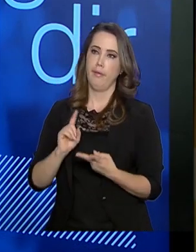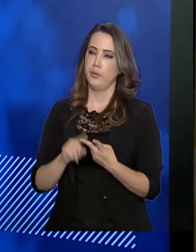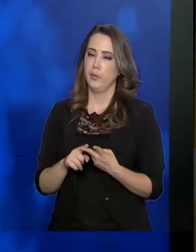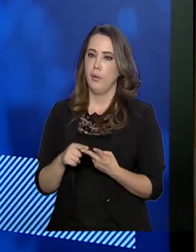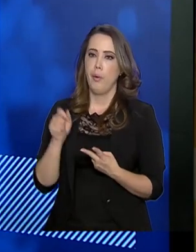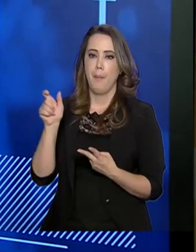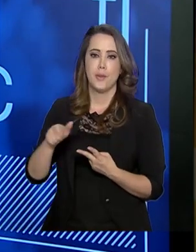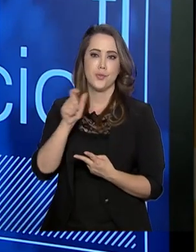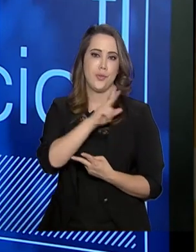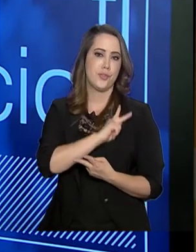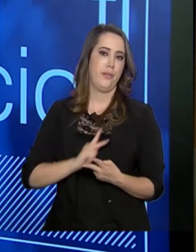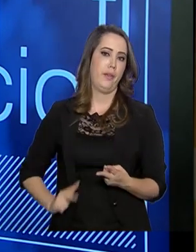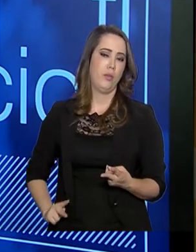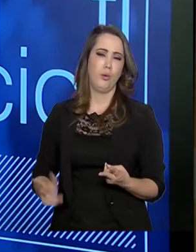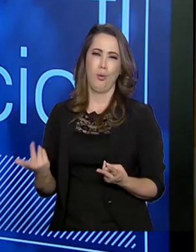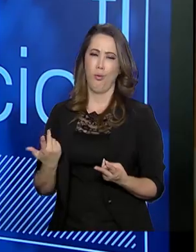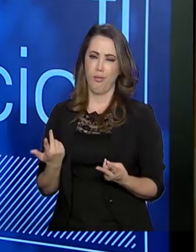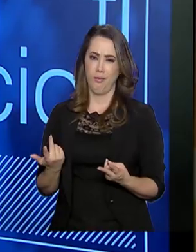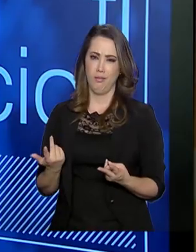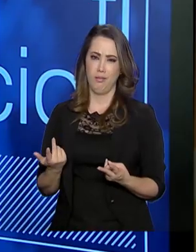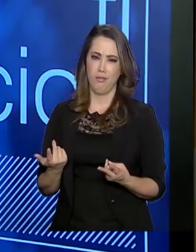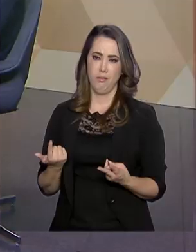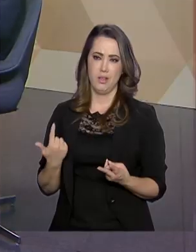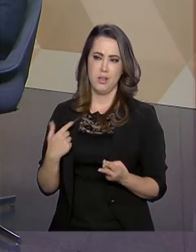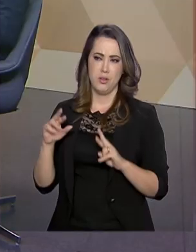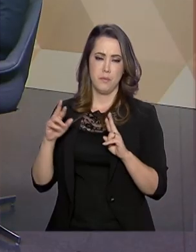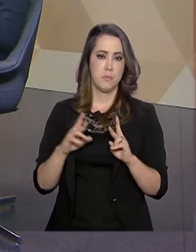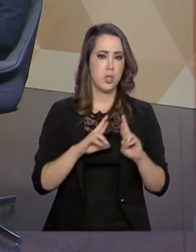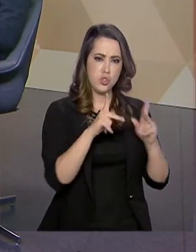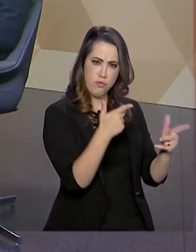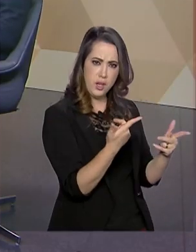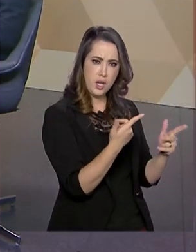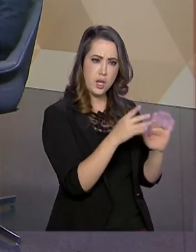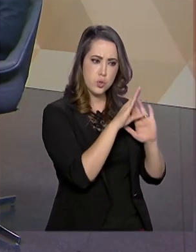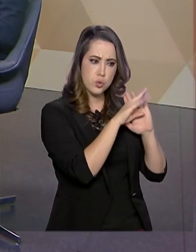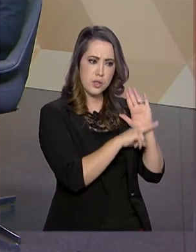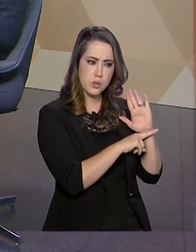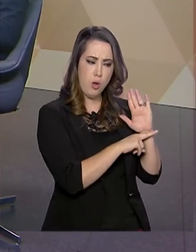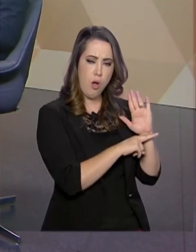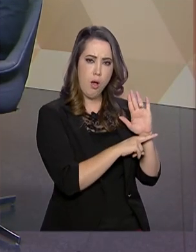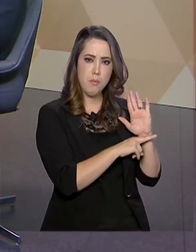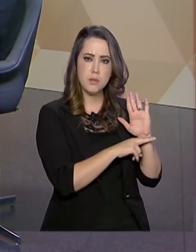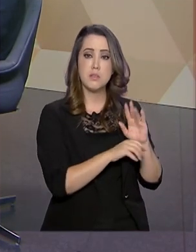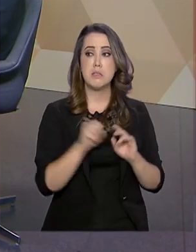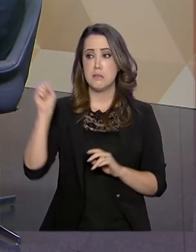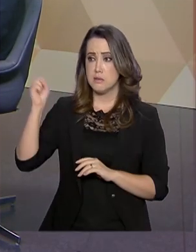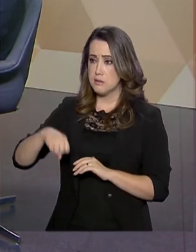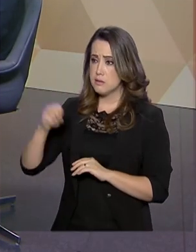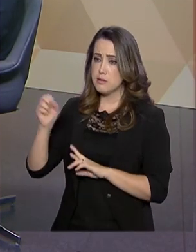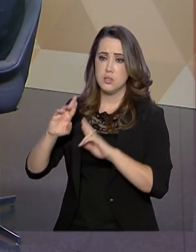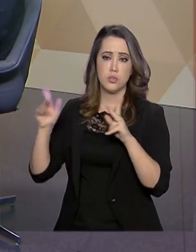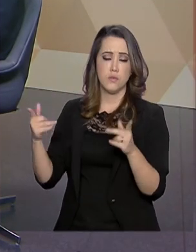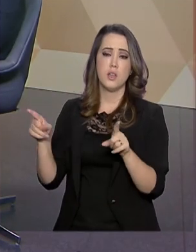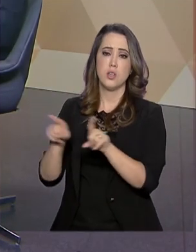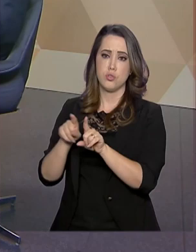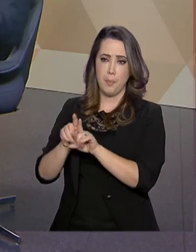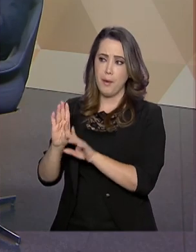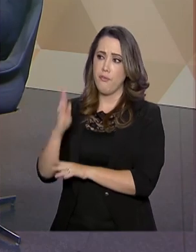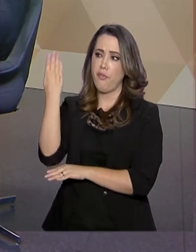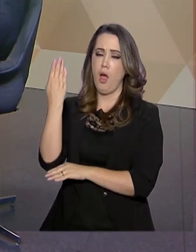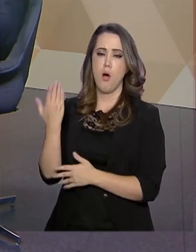tinha gente que era vereador ou vereadora. Não se encaixavam no perfil do Não se encaixavam e era uma fraude. Sim. Foram tirados 7,6 milhões.